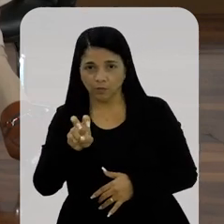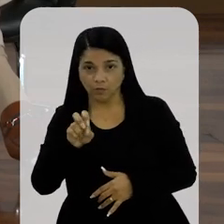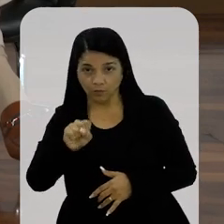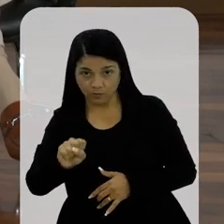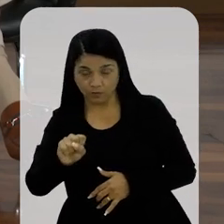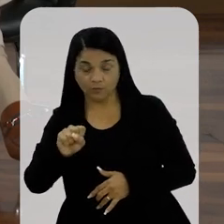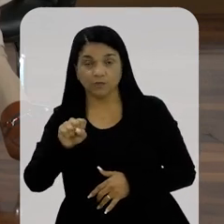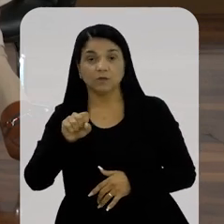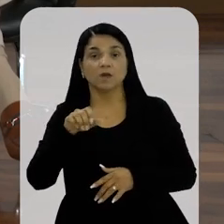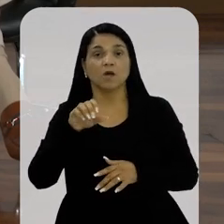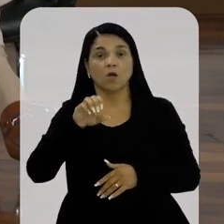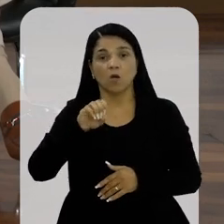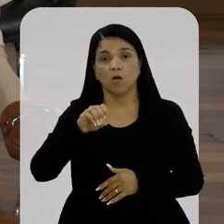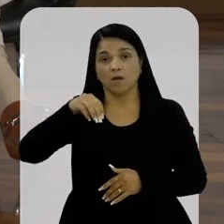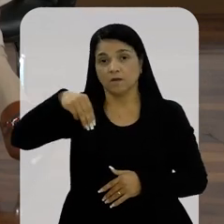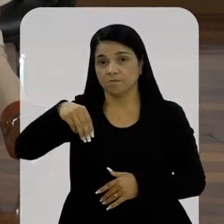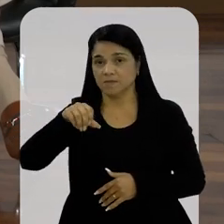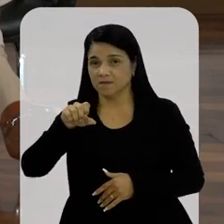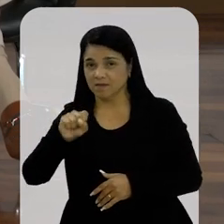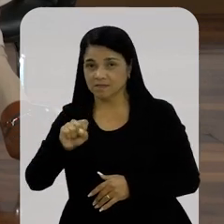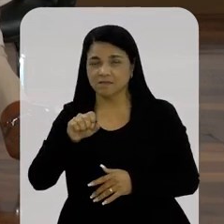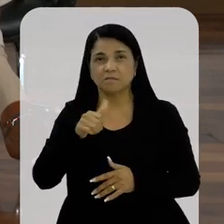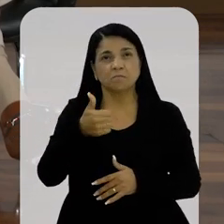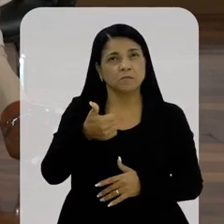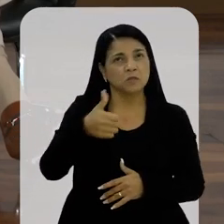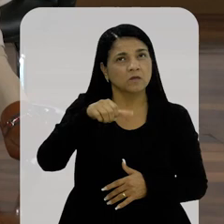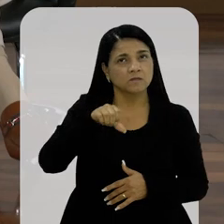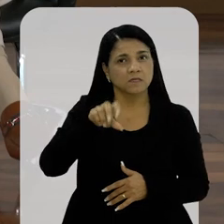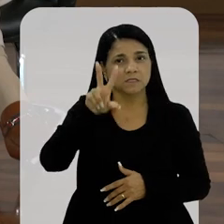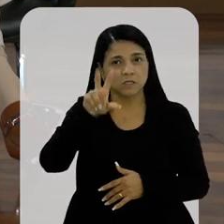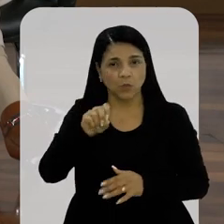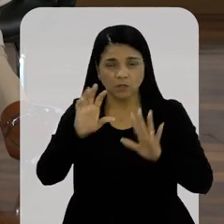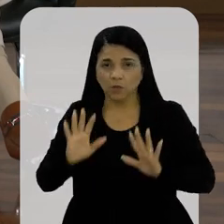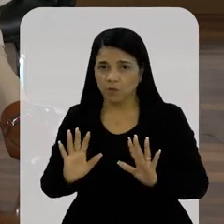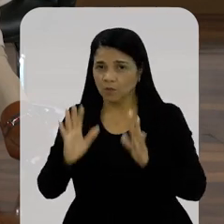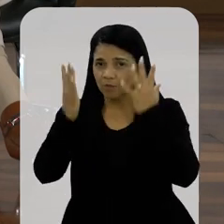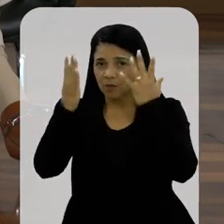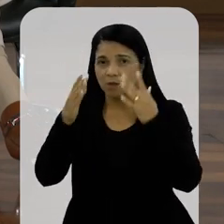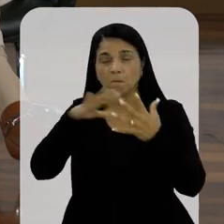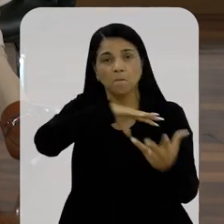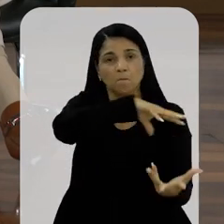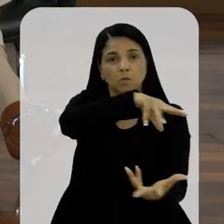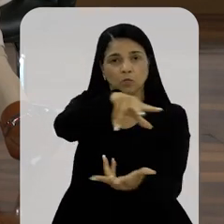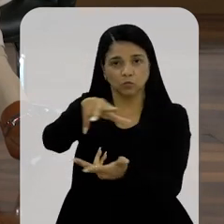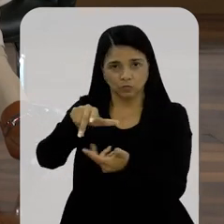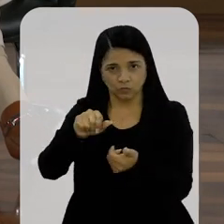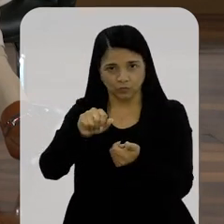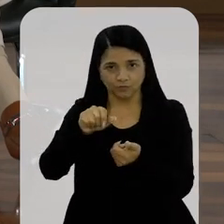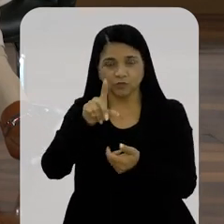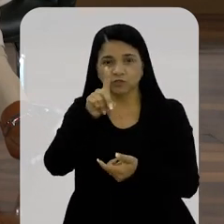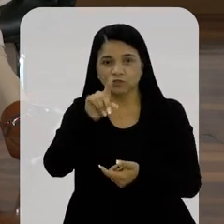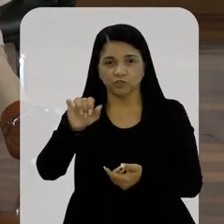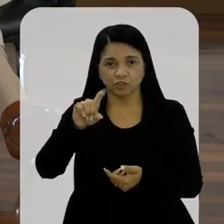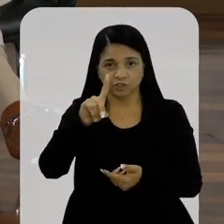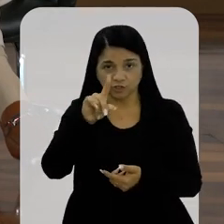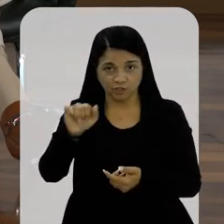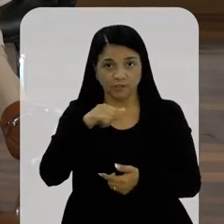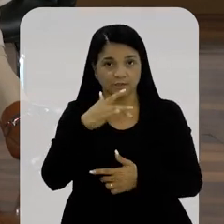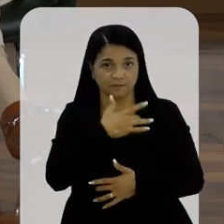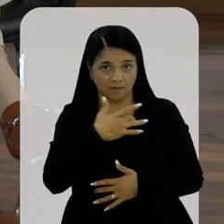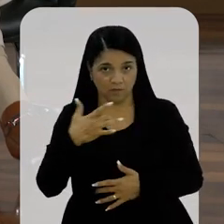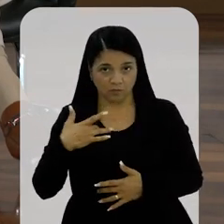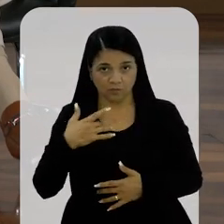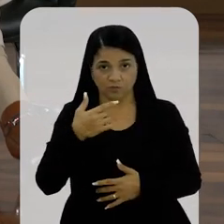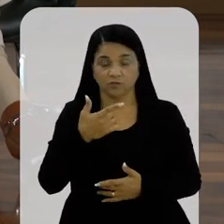Organização Mundial da Saúde, e que desde 1950 é comemorado mundialmente. Todo ano se